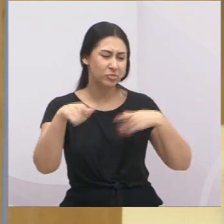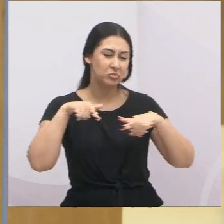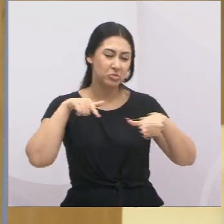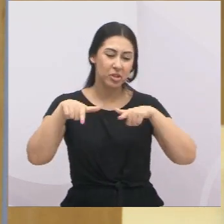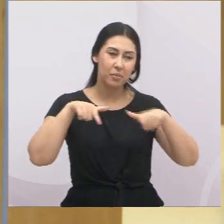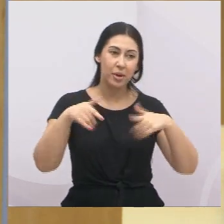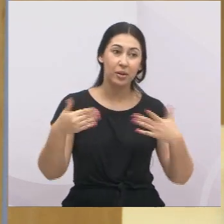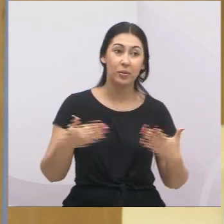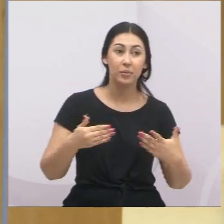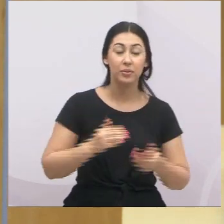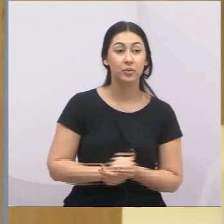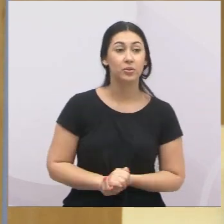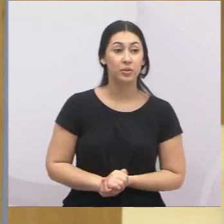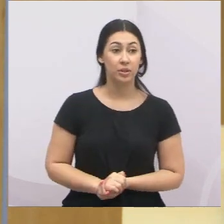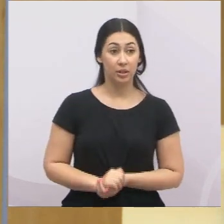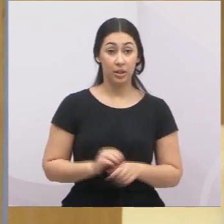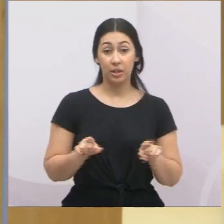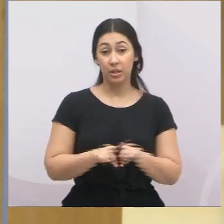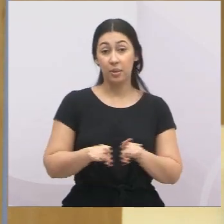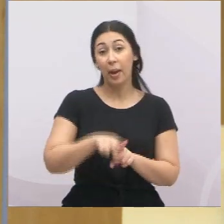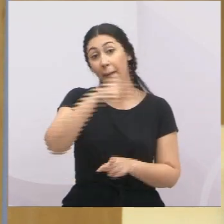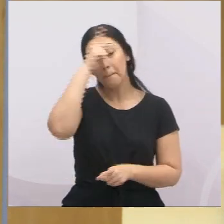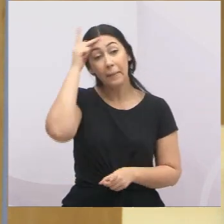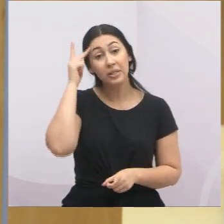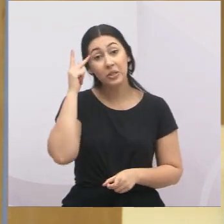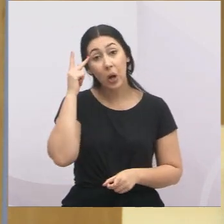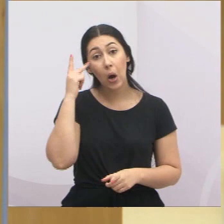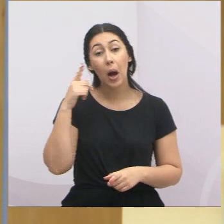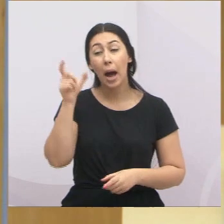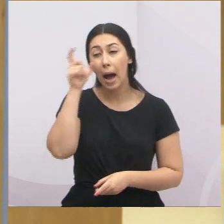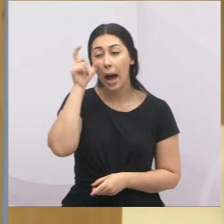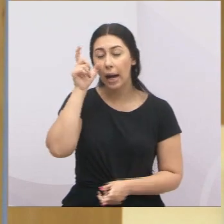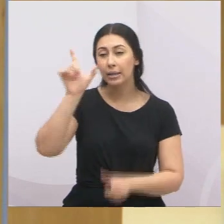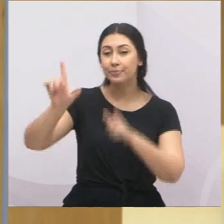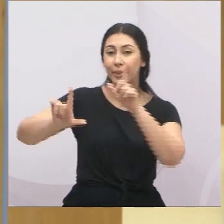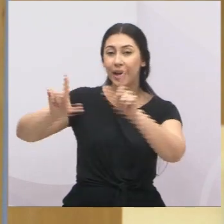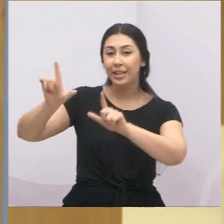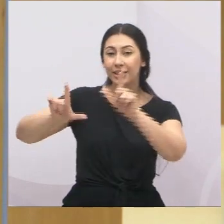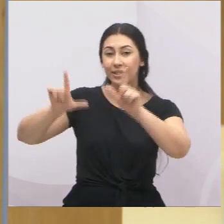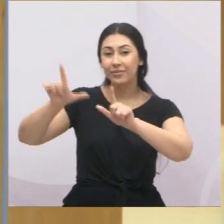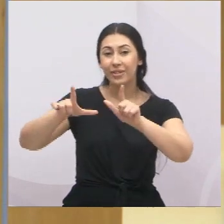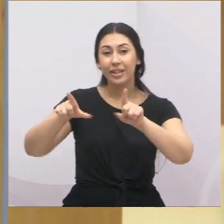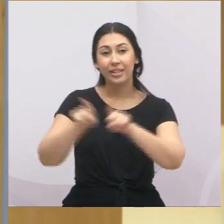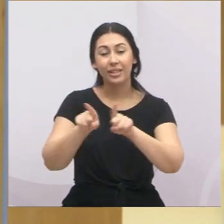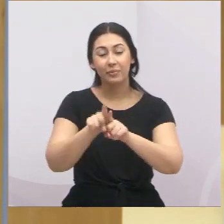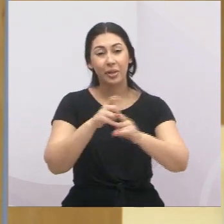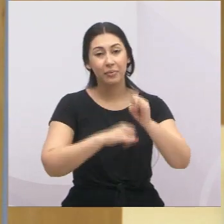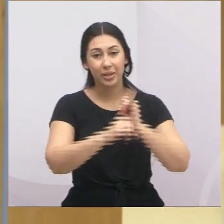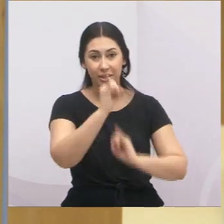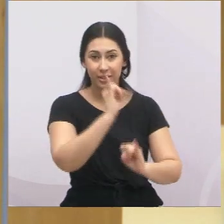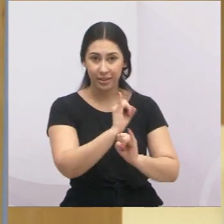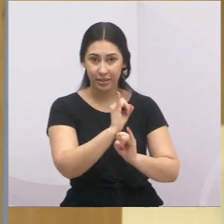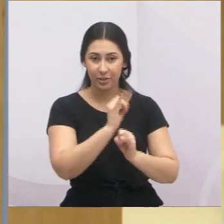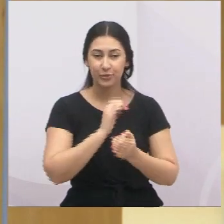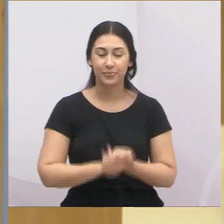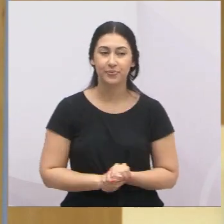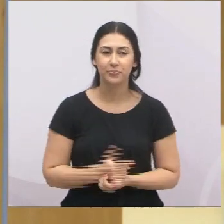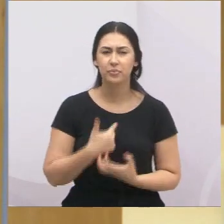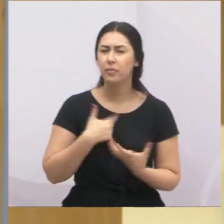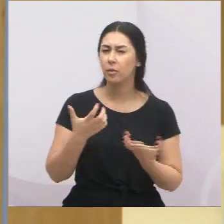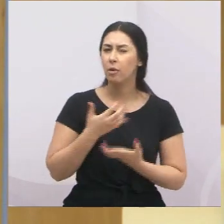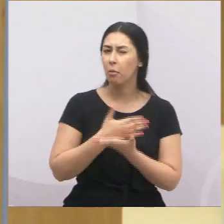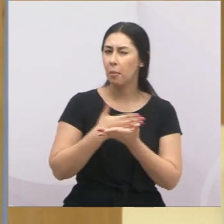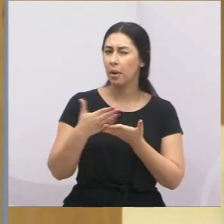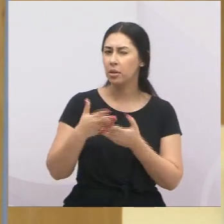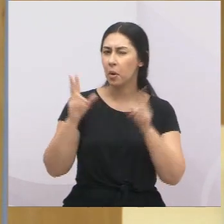gente no dia de hoje e os munícipes que nos assistem pela TV Câmara através da internet e da TV. Bom, quero começar